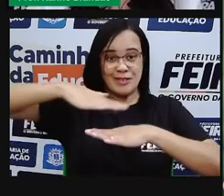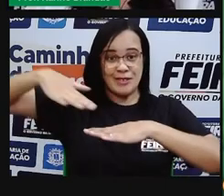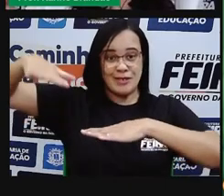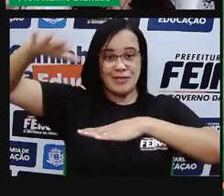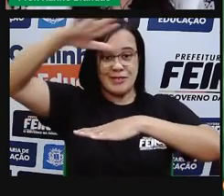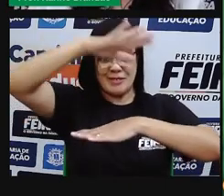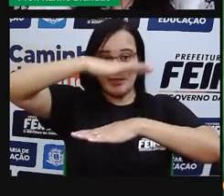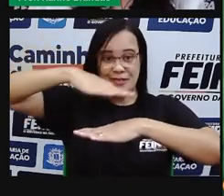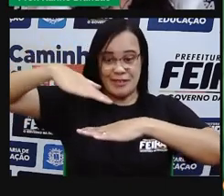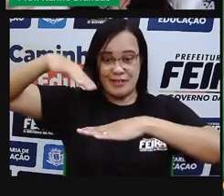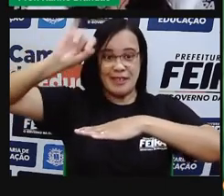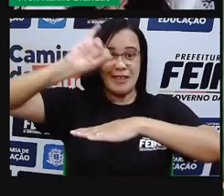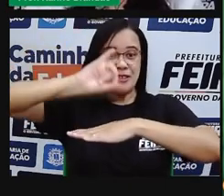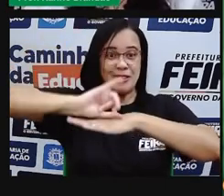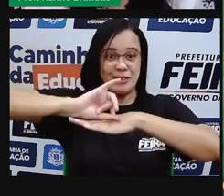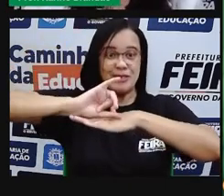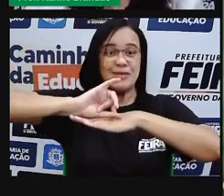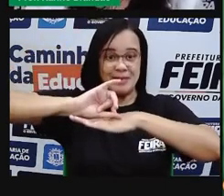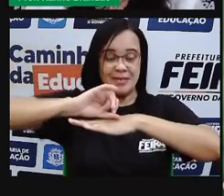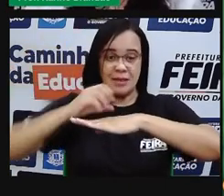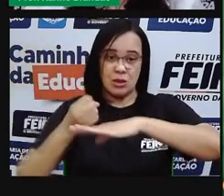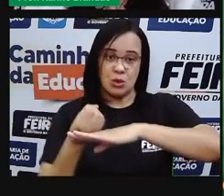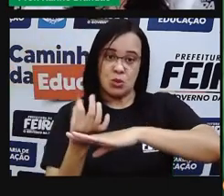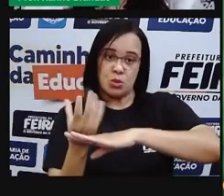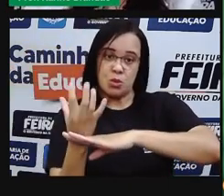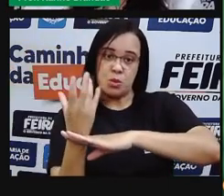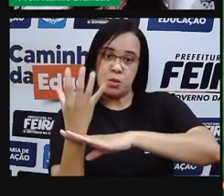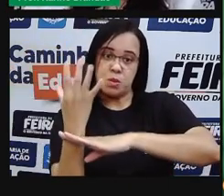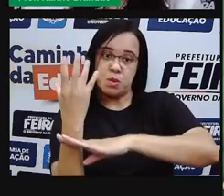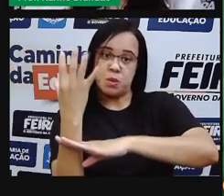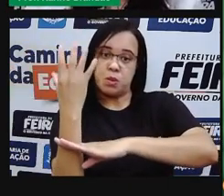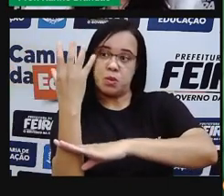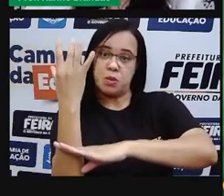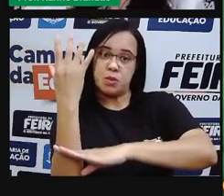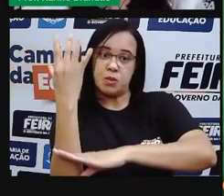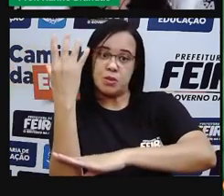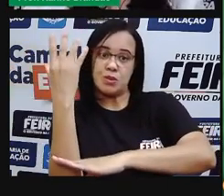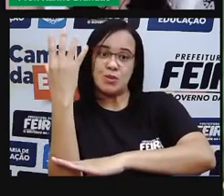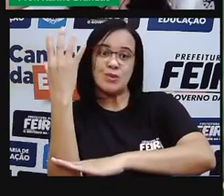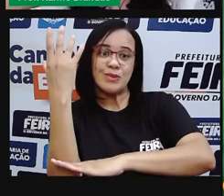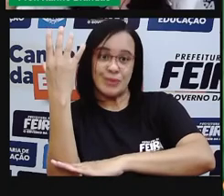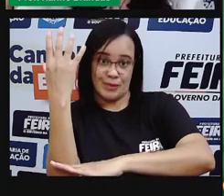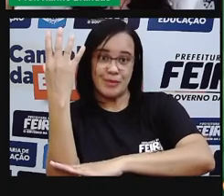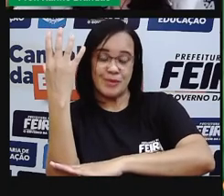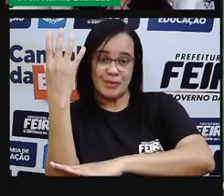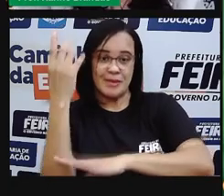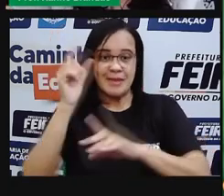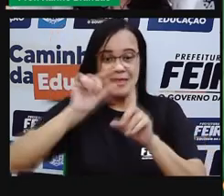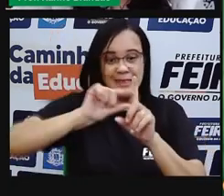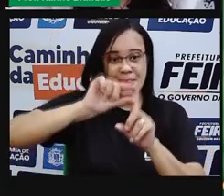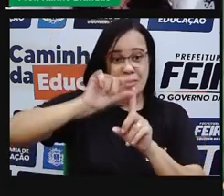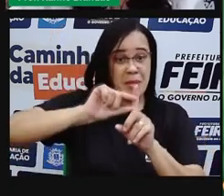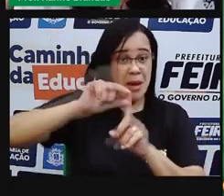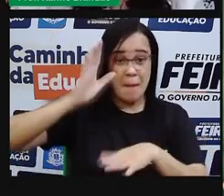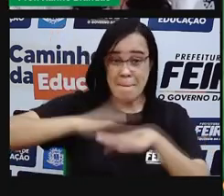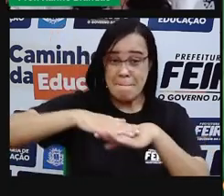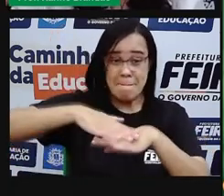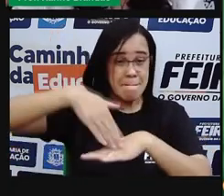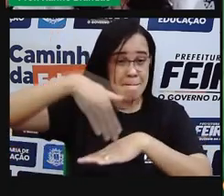tá? E aí, na atmosfera, esse vapor de água, se ele alcança temperaturas maiores,